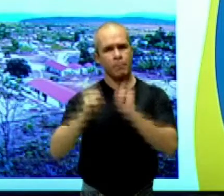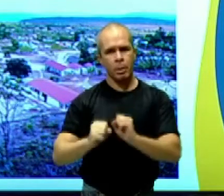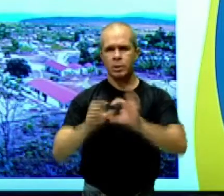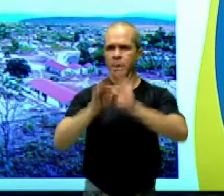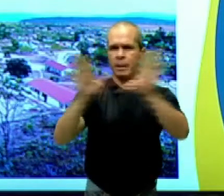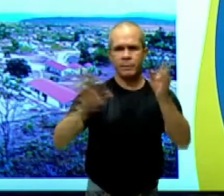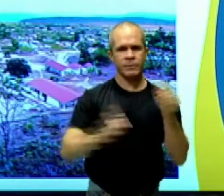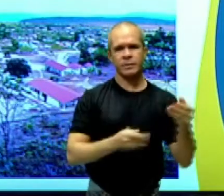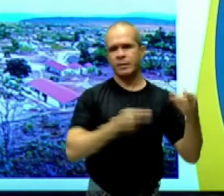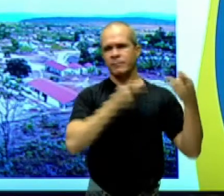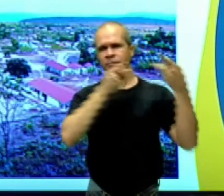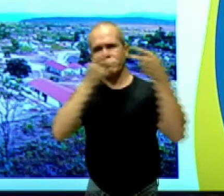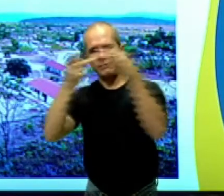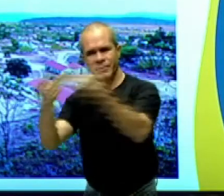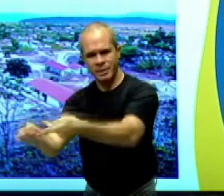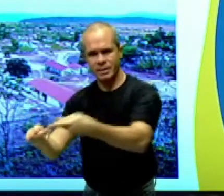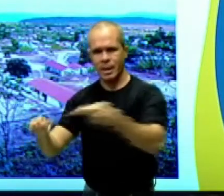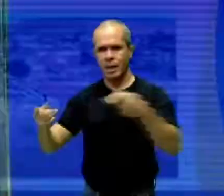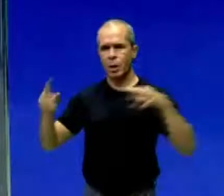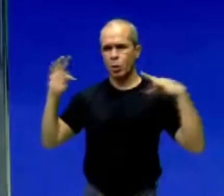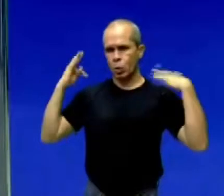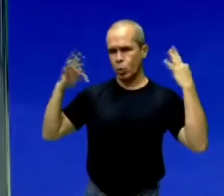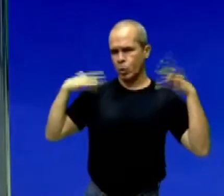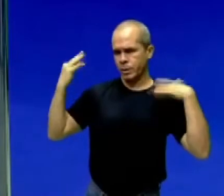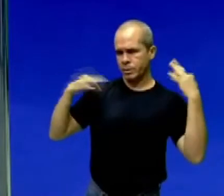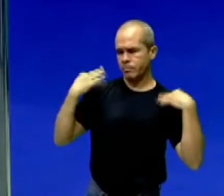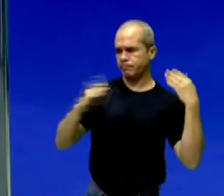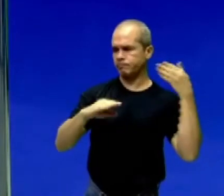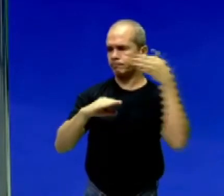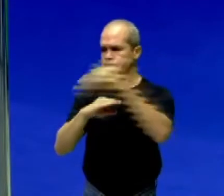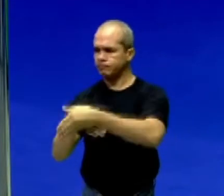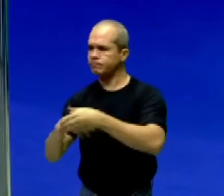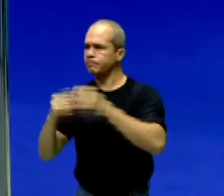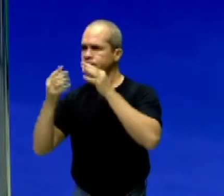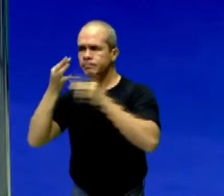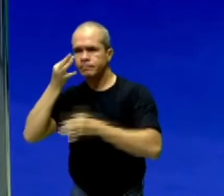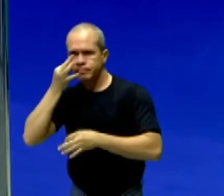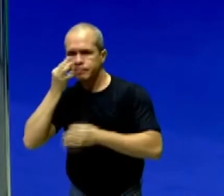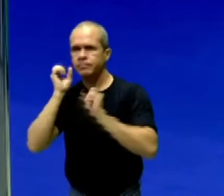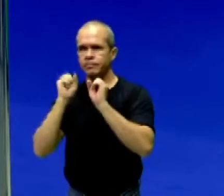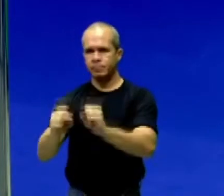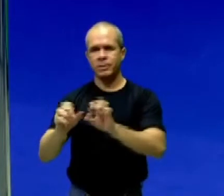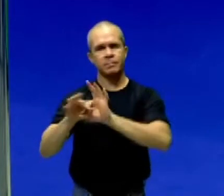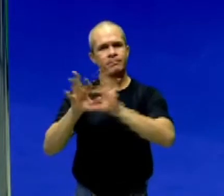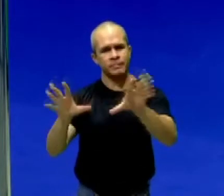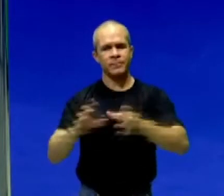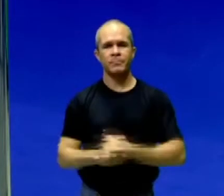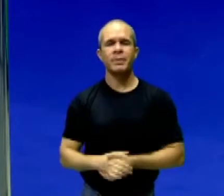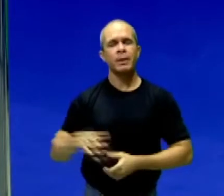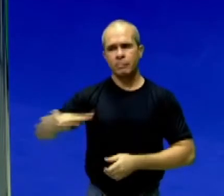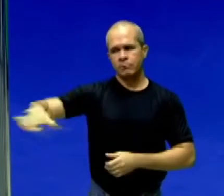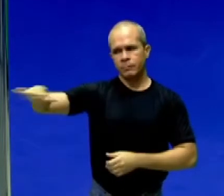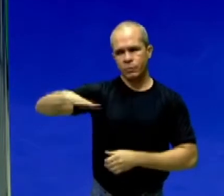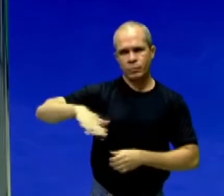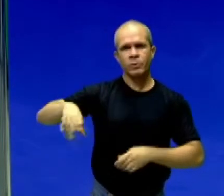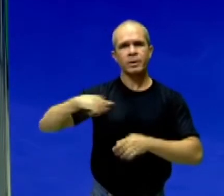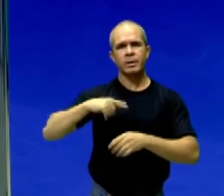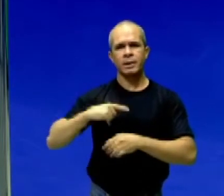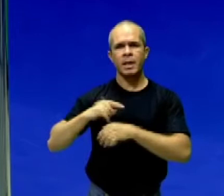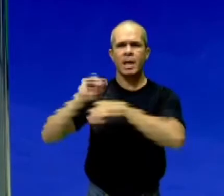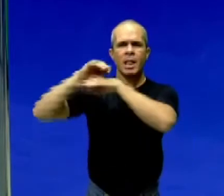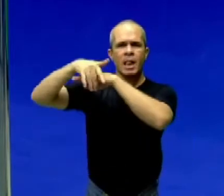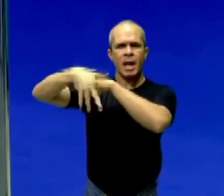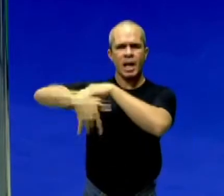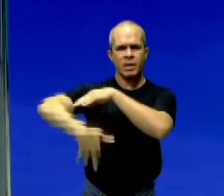visitação turística. Existem, dentro dessas comunidades, explorações de cachoeiras,